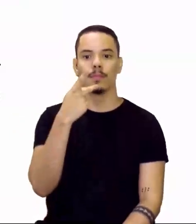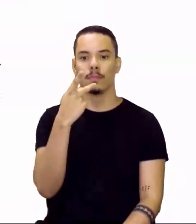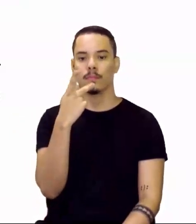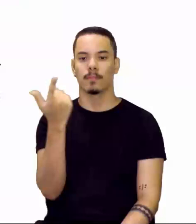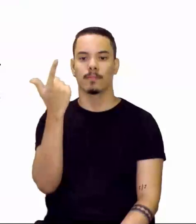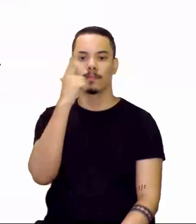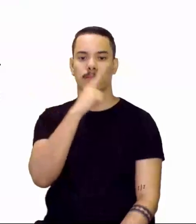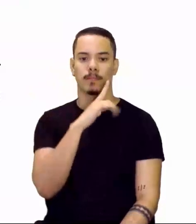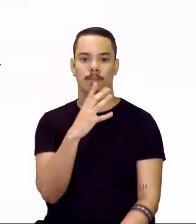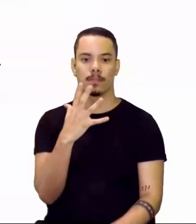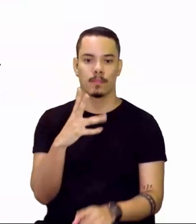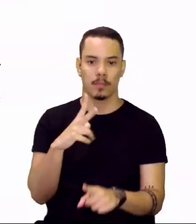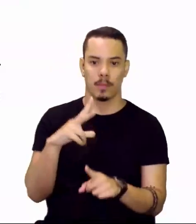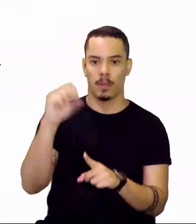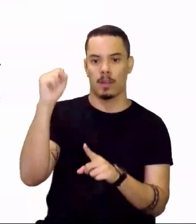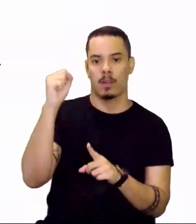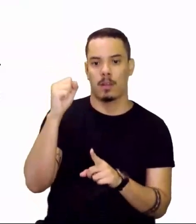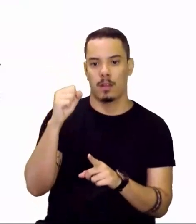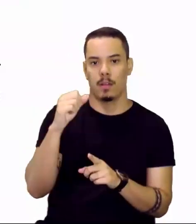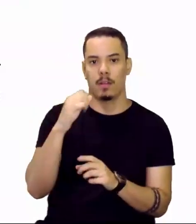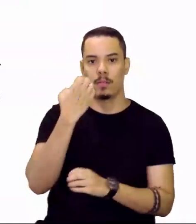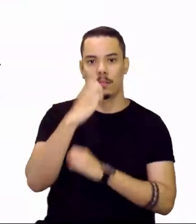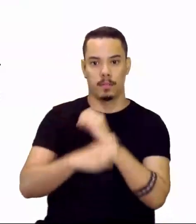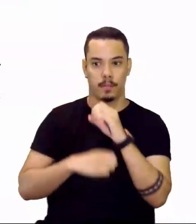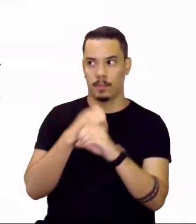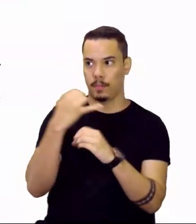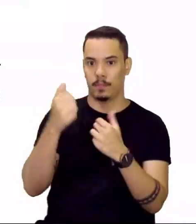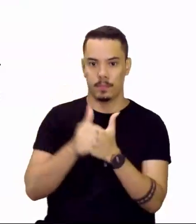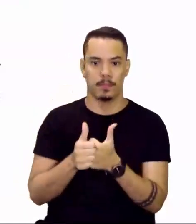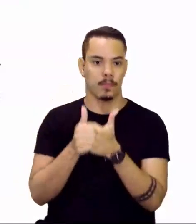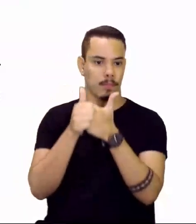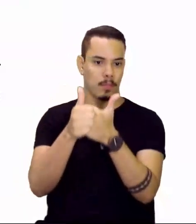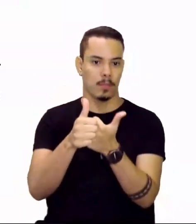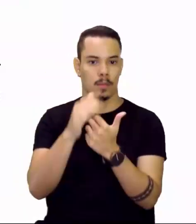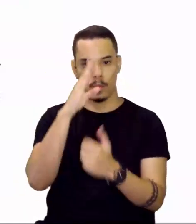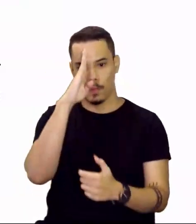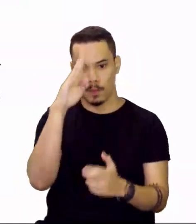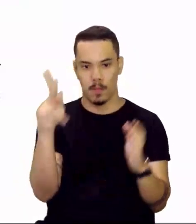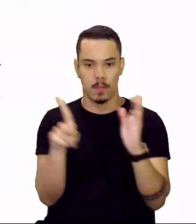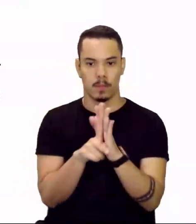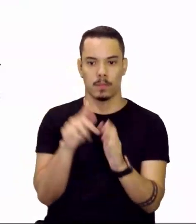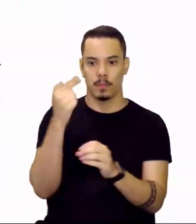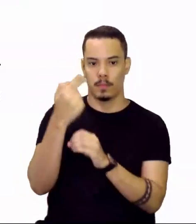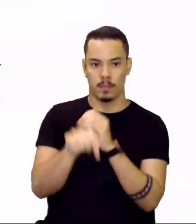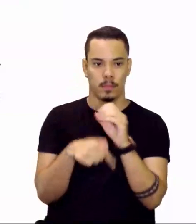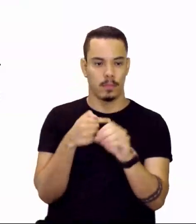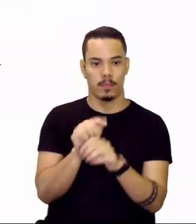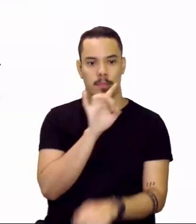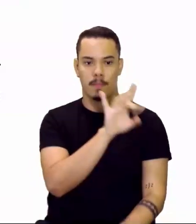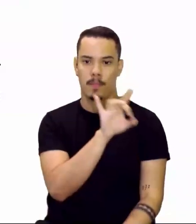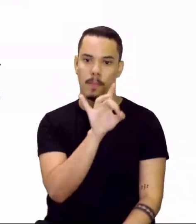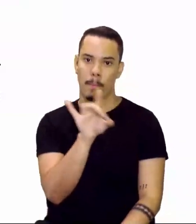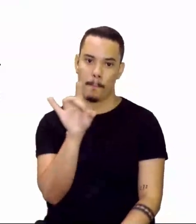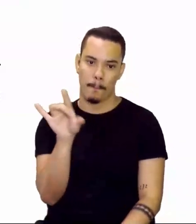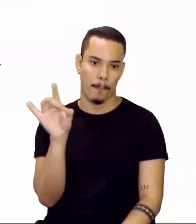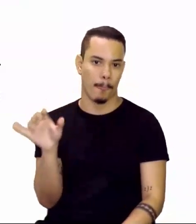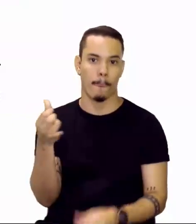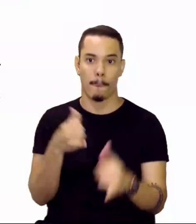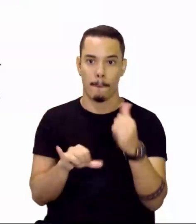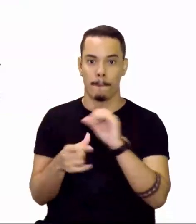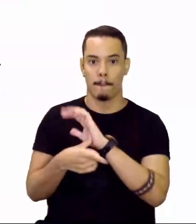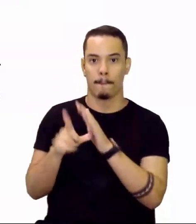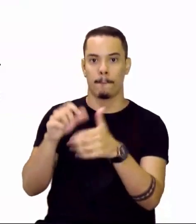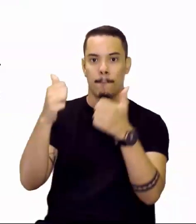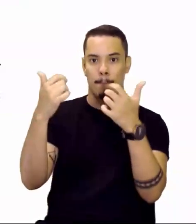ganho de elétron a partir do estado fundamental do átomo de cada um dos elementos